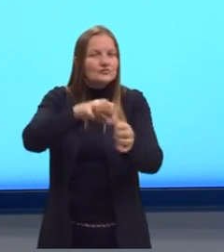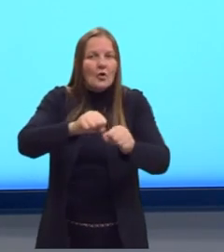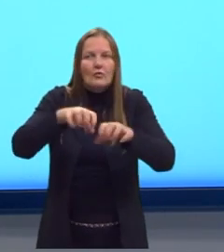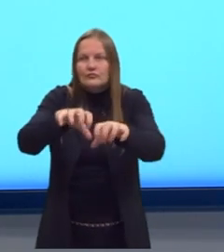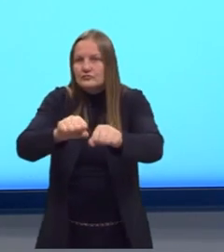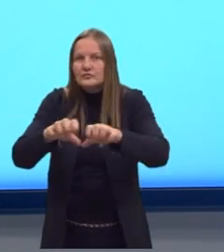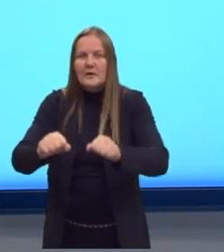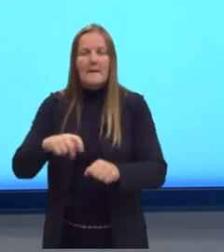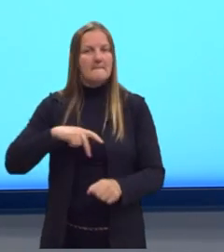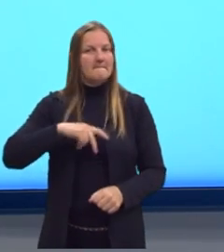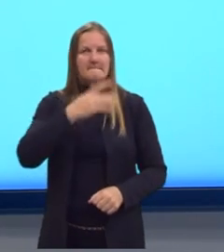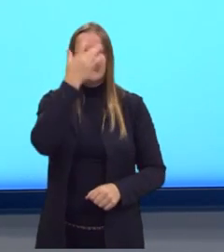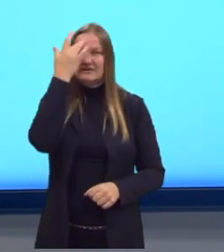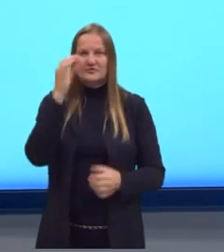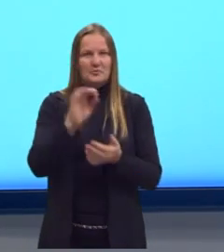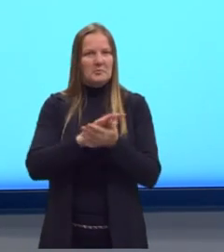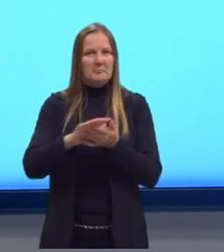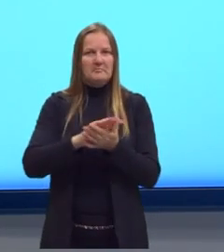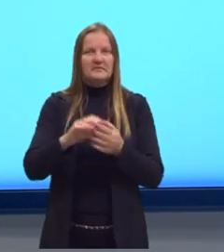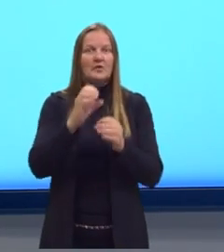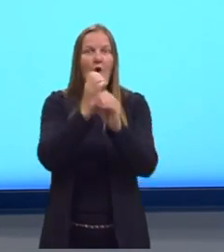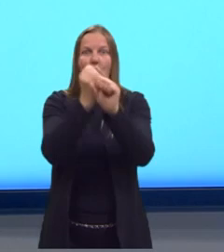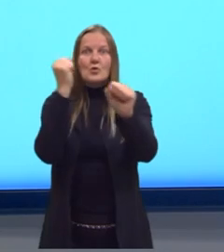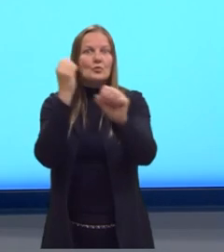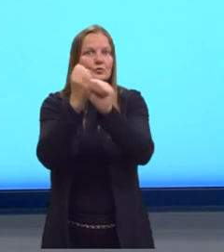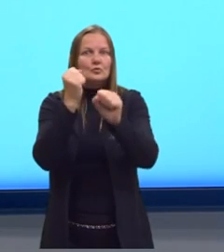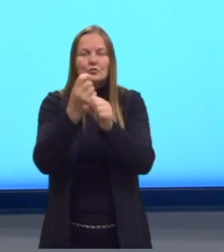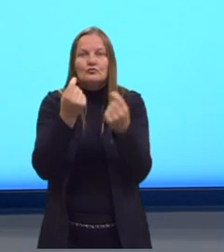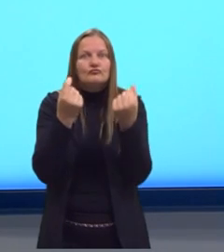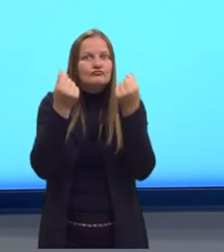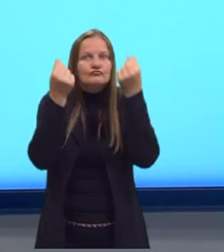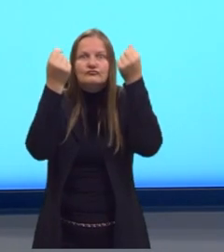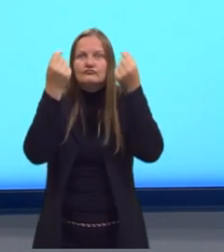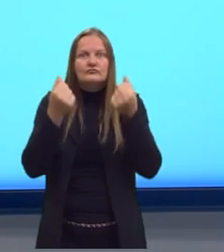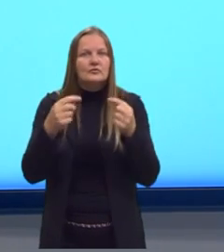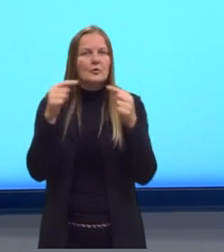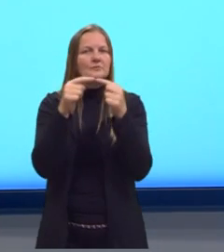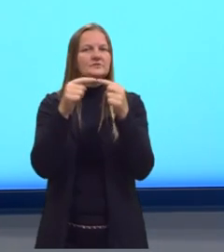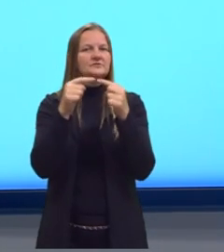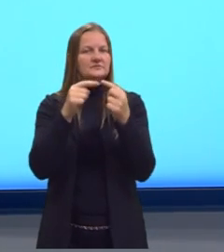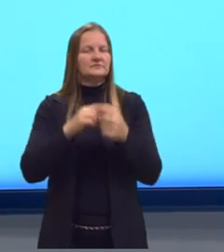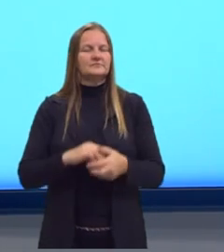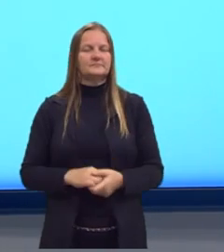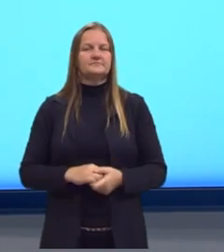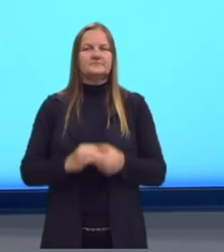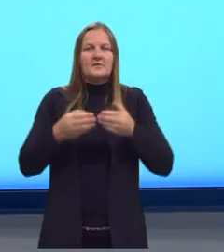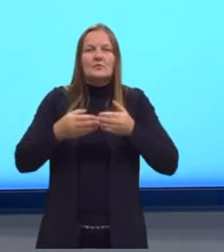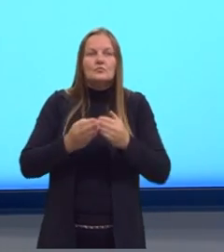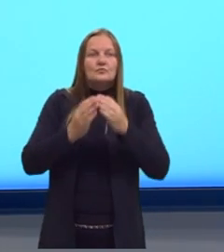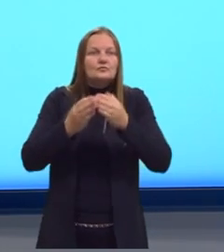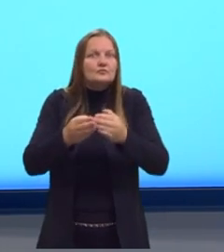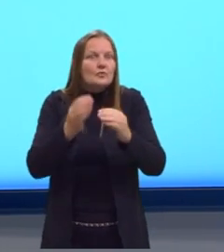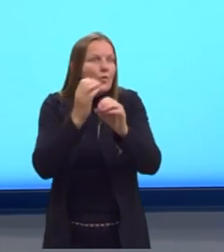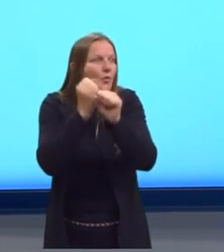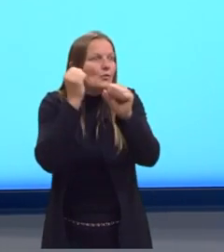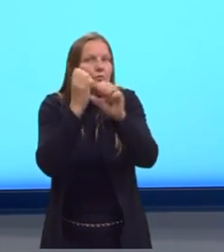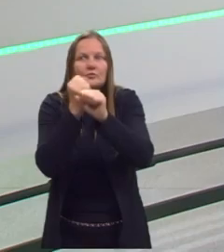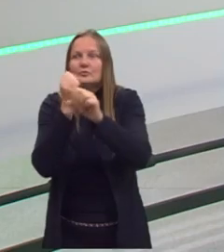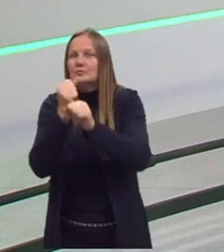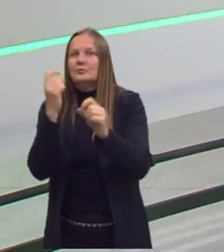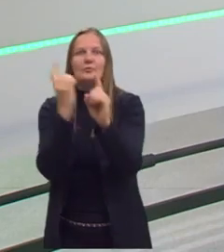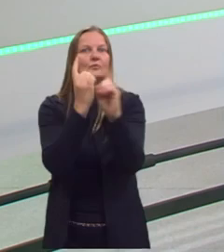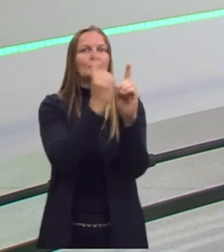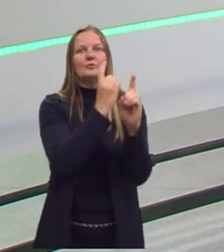era obter lucro, obter riquezas. Era por isso que eles estavam se lançando ao mar para navegar e descobrir